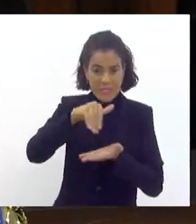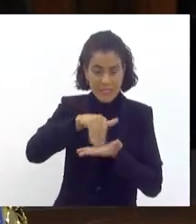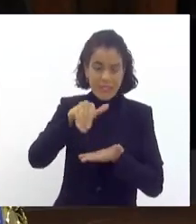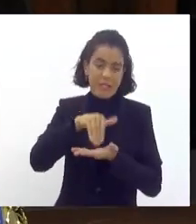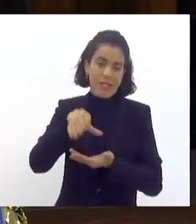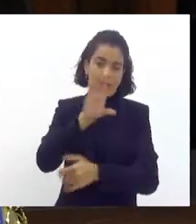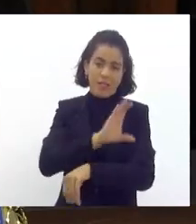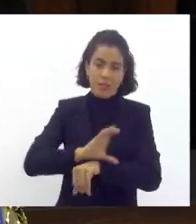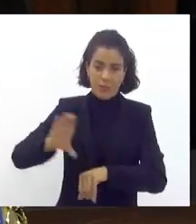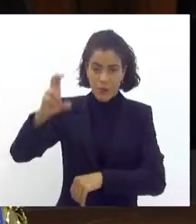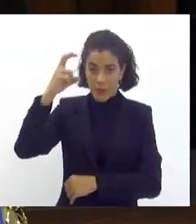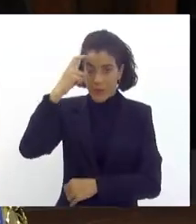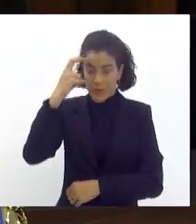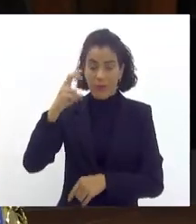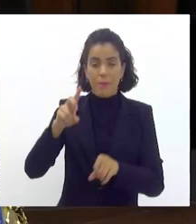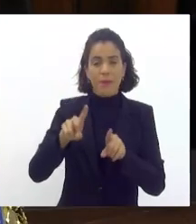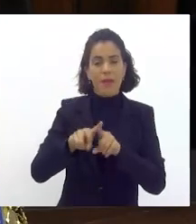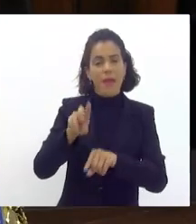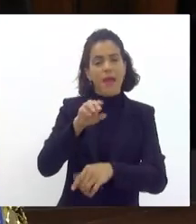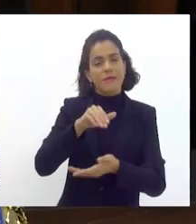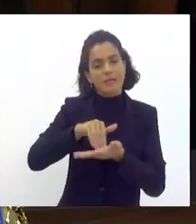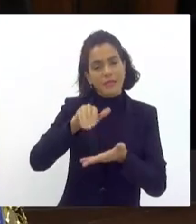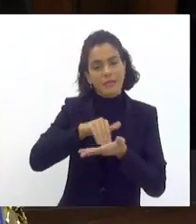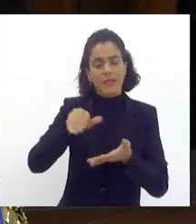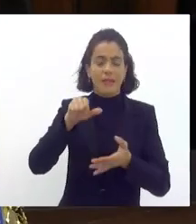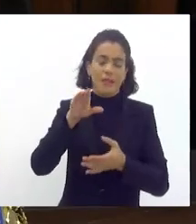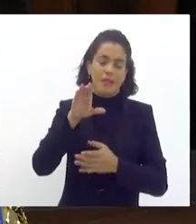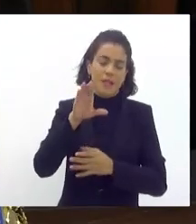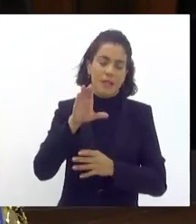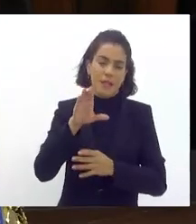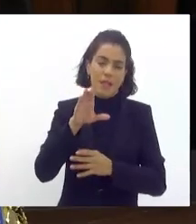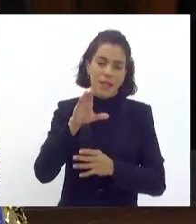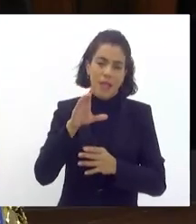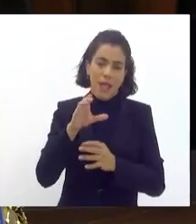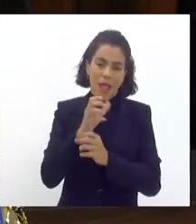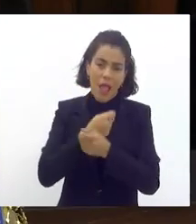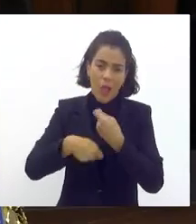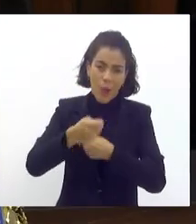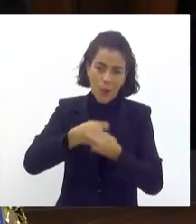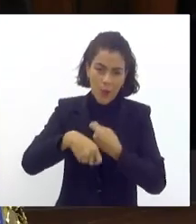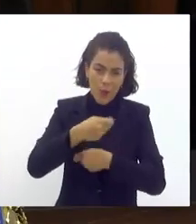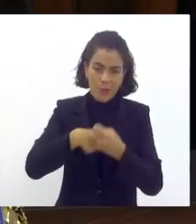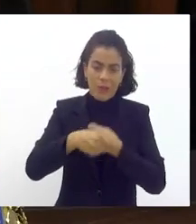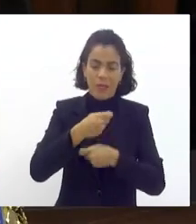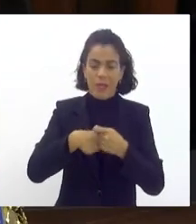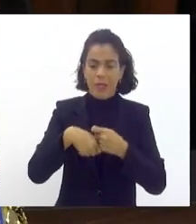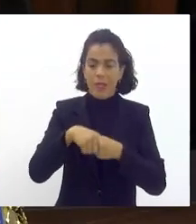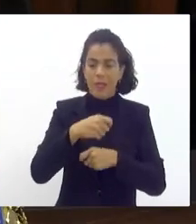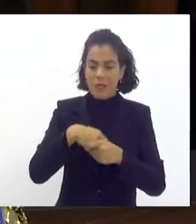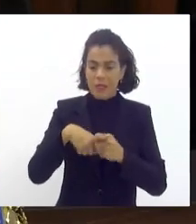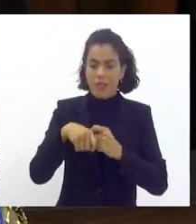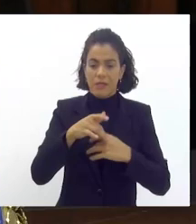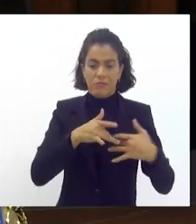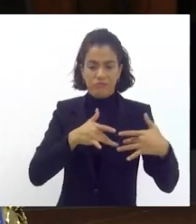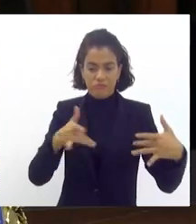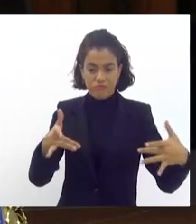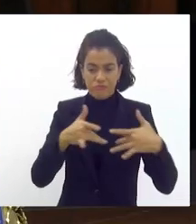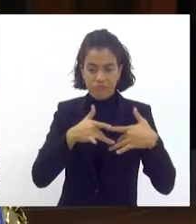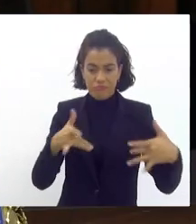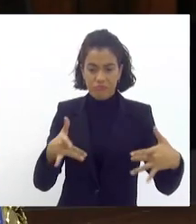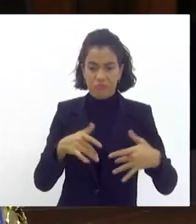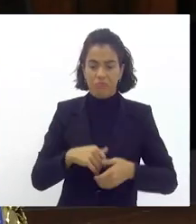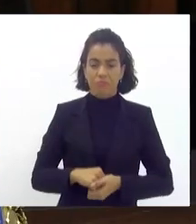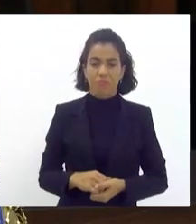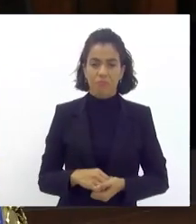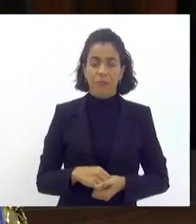mas à secretaria de economia solidária à secretaria de turismo porque